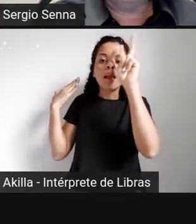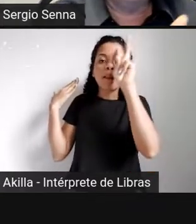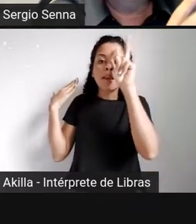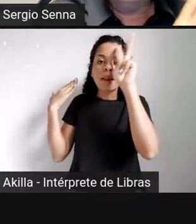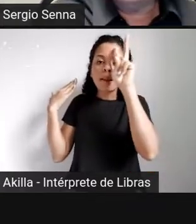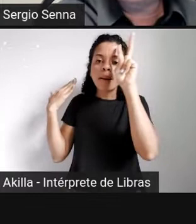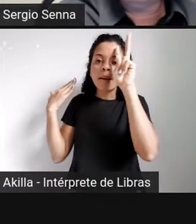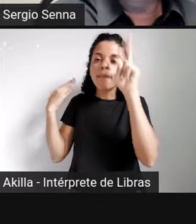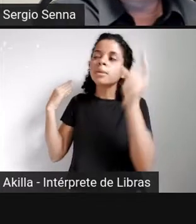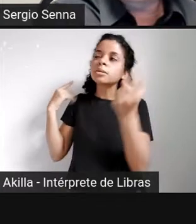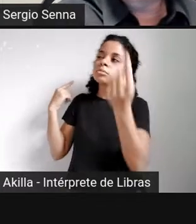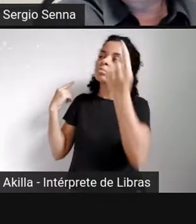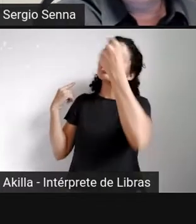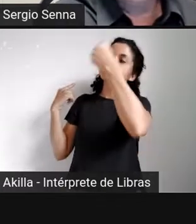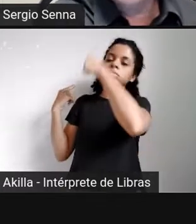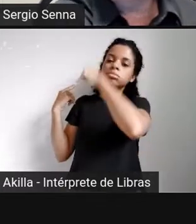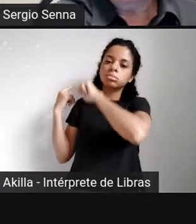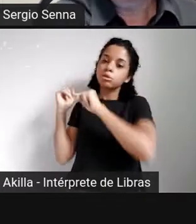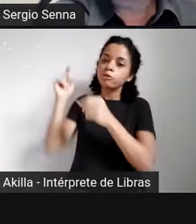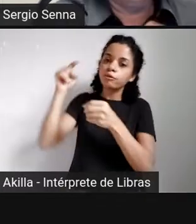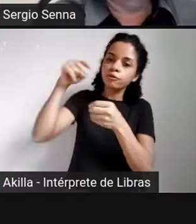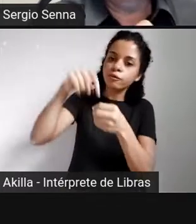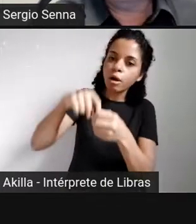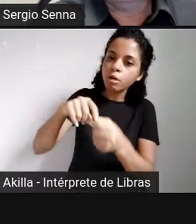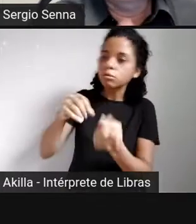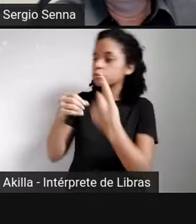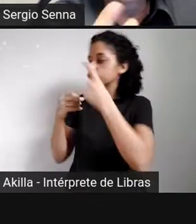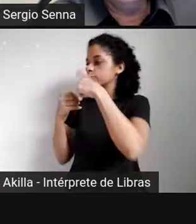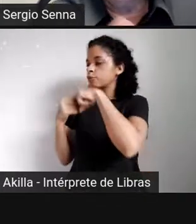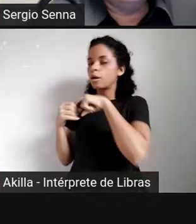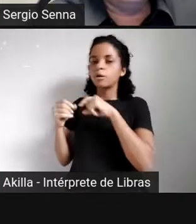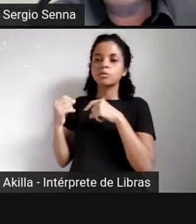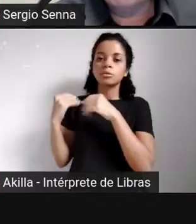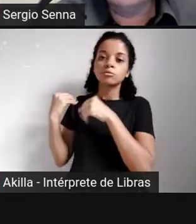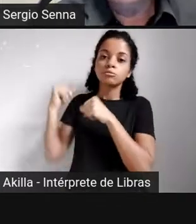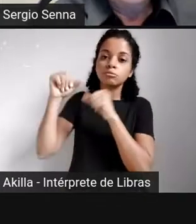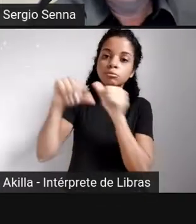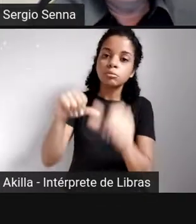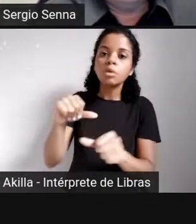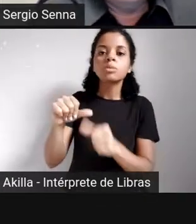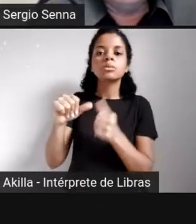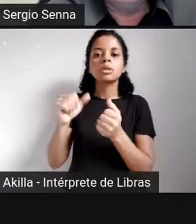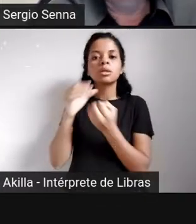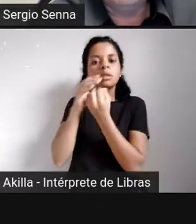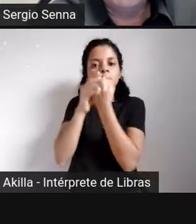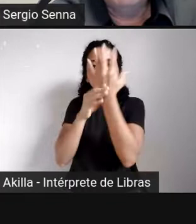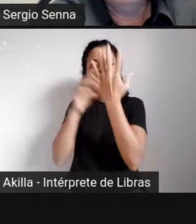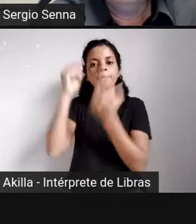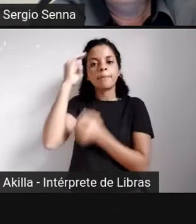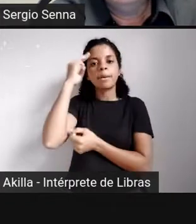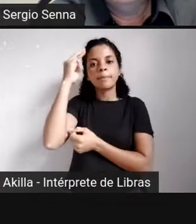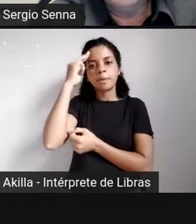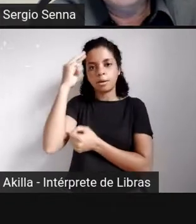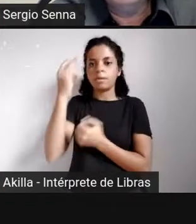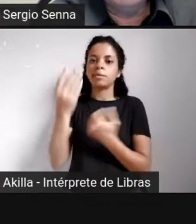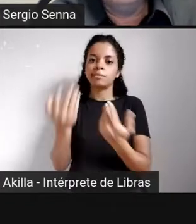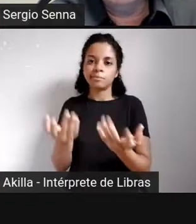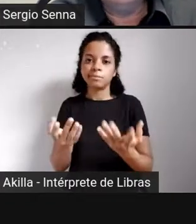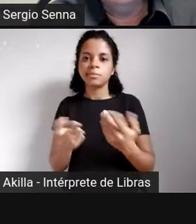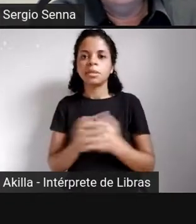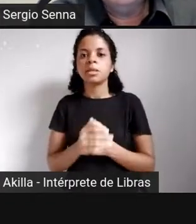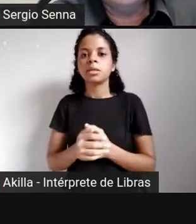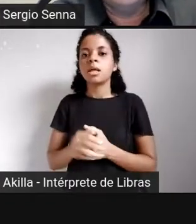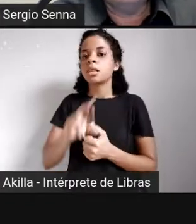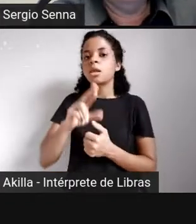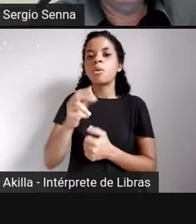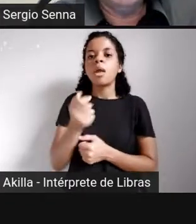ressignificar, você lembra, você volta no passado. Você, inclusive, muda e cria memórias. Ela não é um gravador. Ela não é